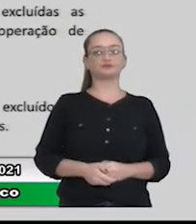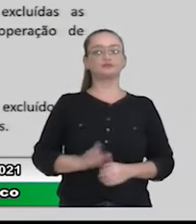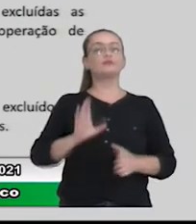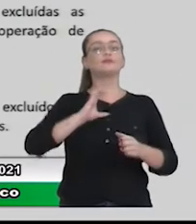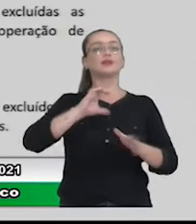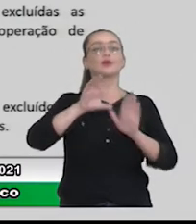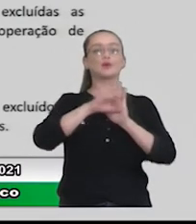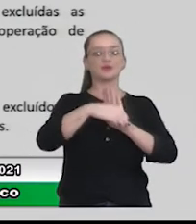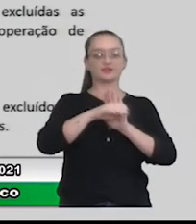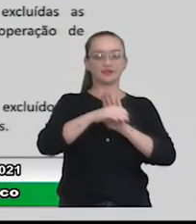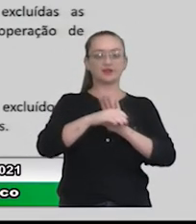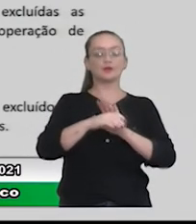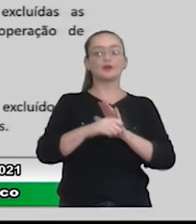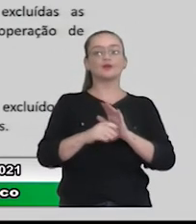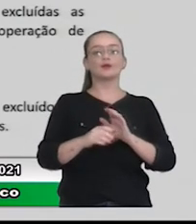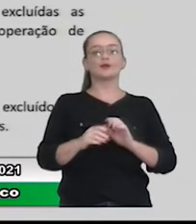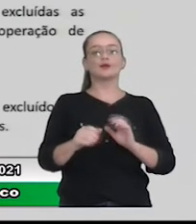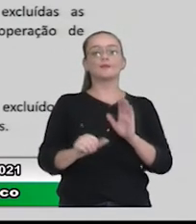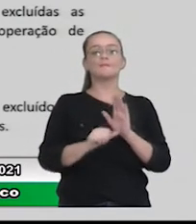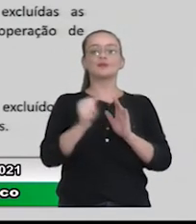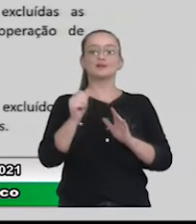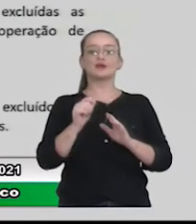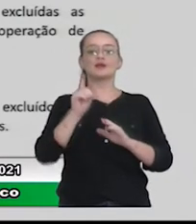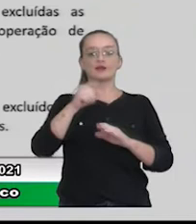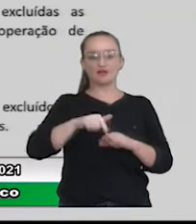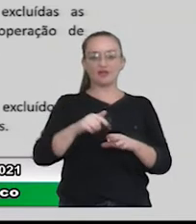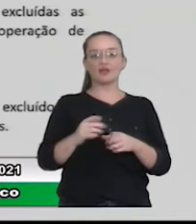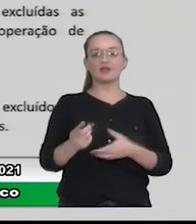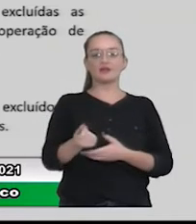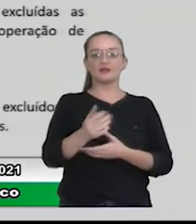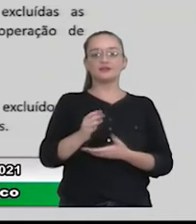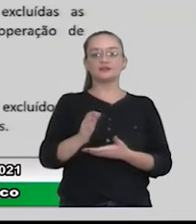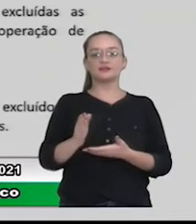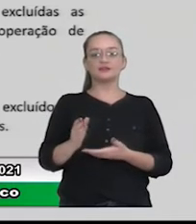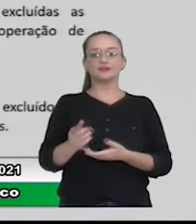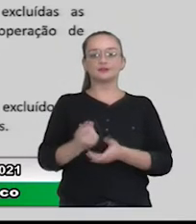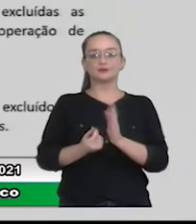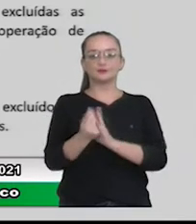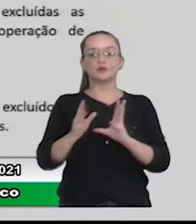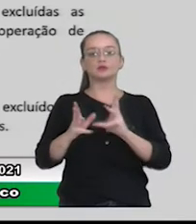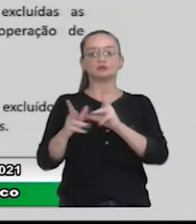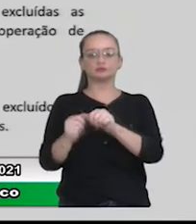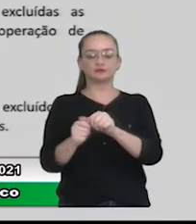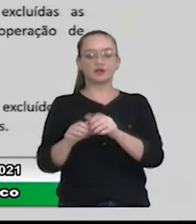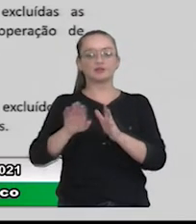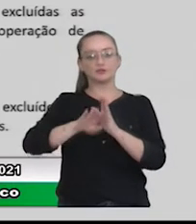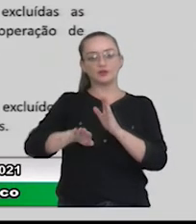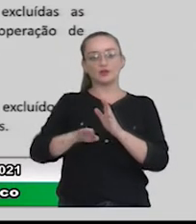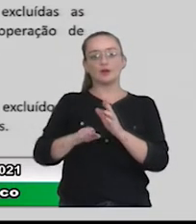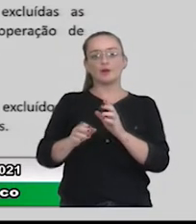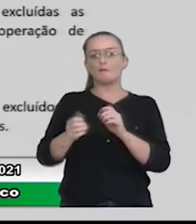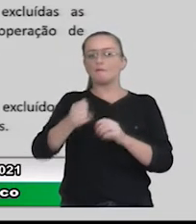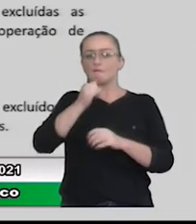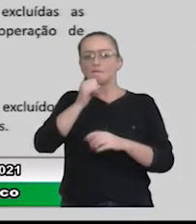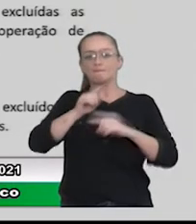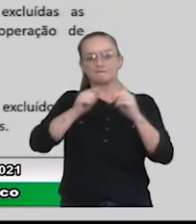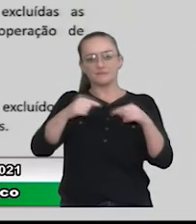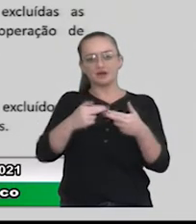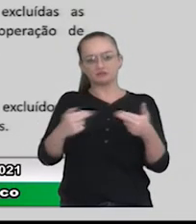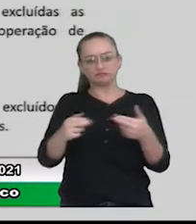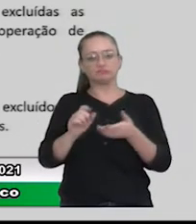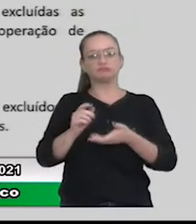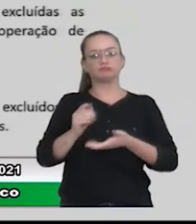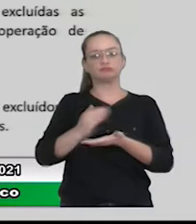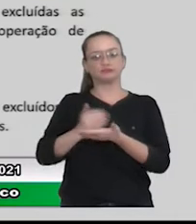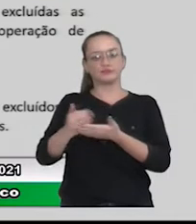receita primária, é a receita orçamentária total, excluídas operações financeiras, alienações de bens e operações de crédito. É a